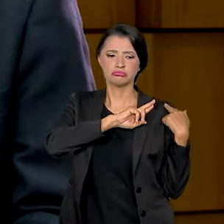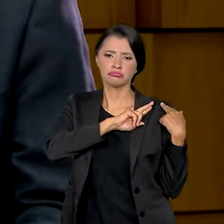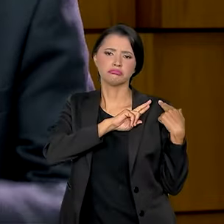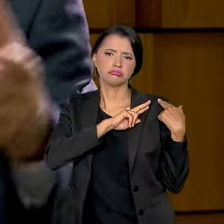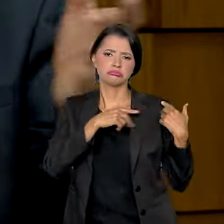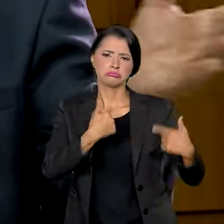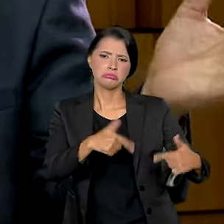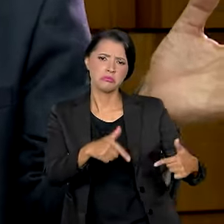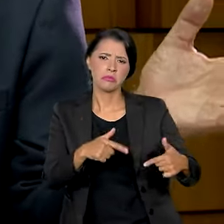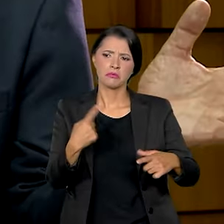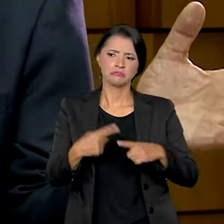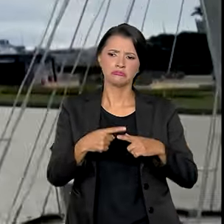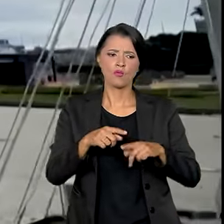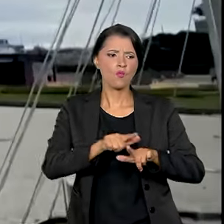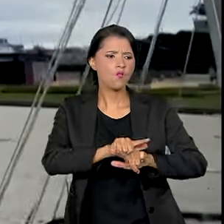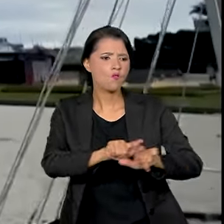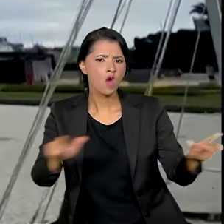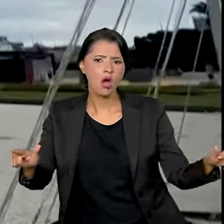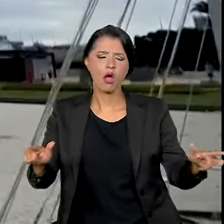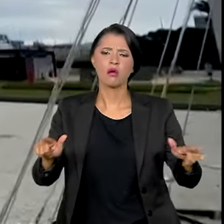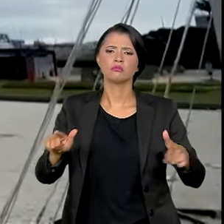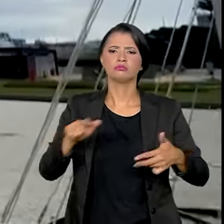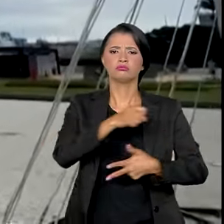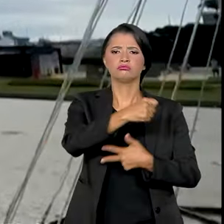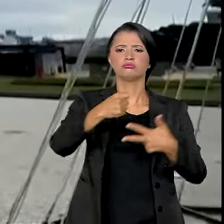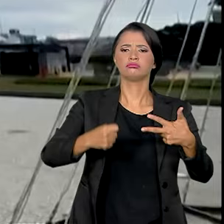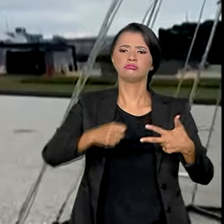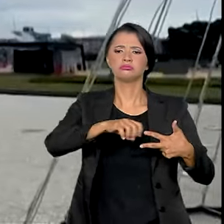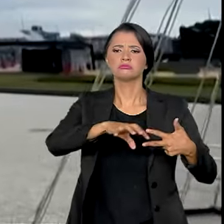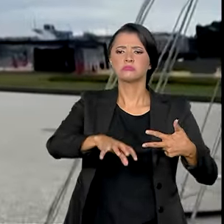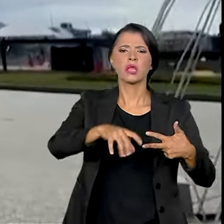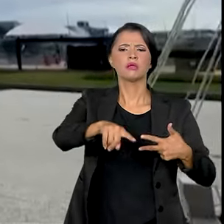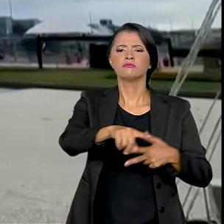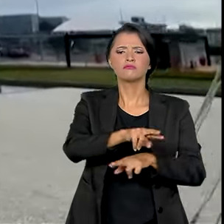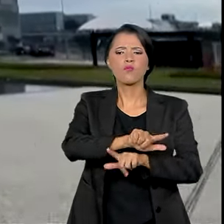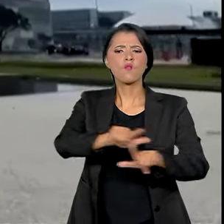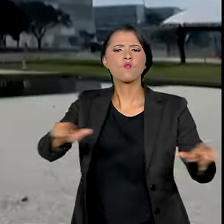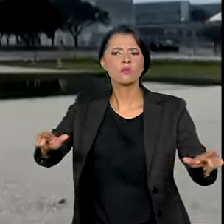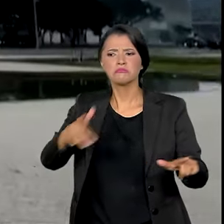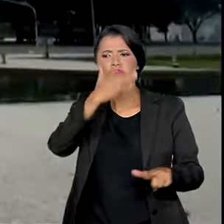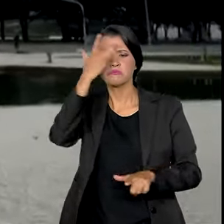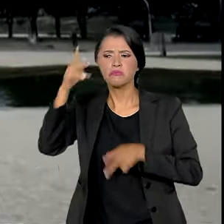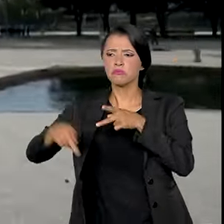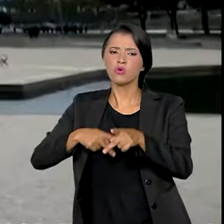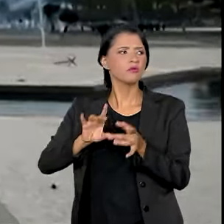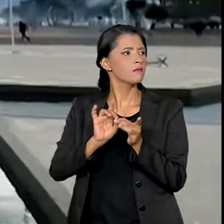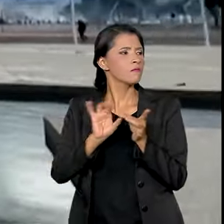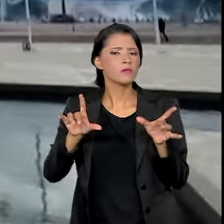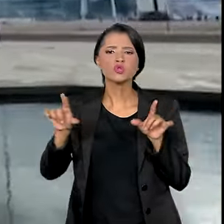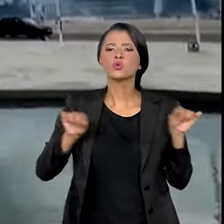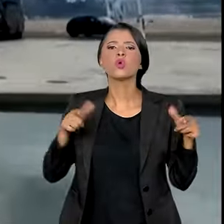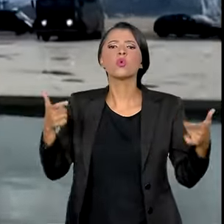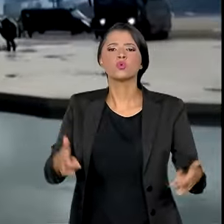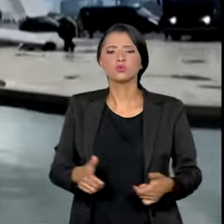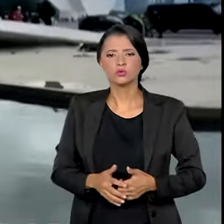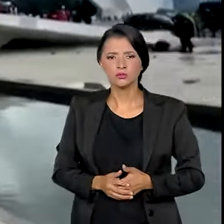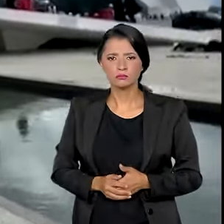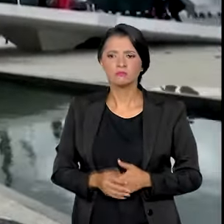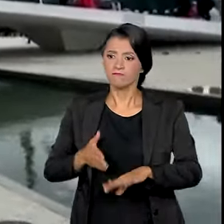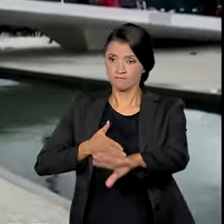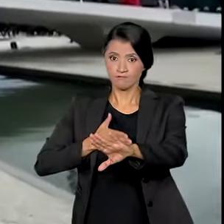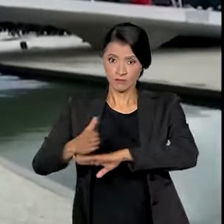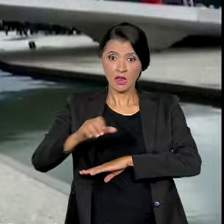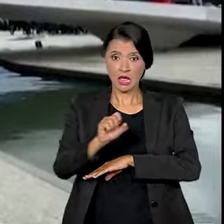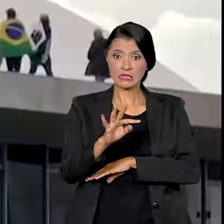responsabilidades. Não tinha ninguém aqui na praça, não tinha ninguém. Então aquele povo ficou livre para escolher para onde queria ir. Tomamos o